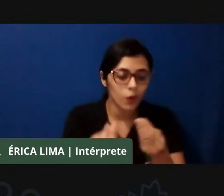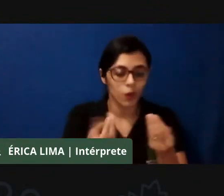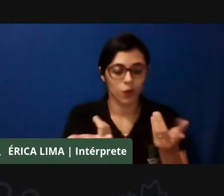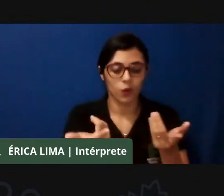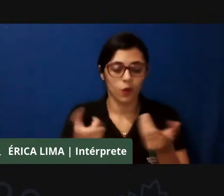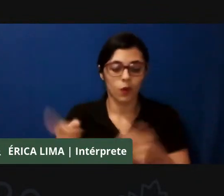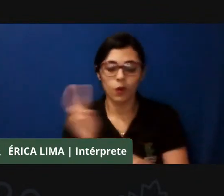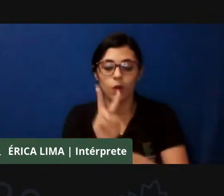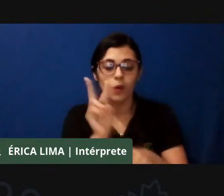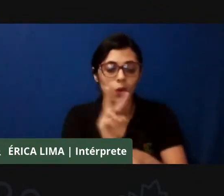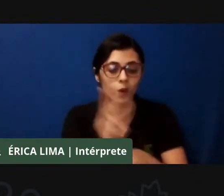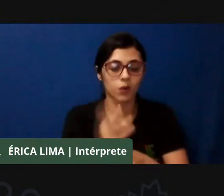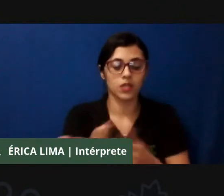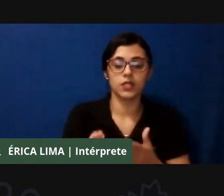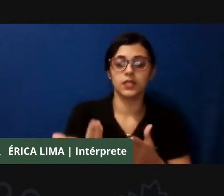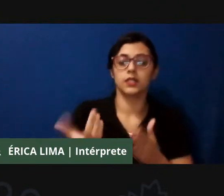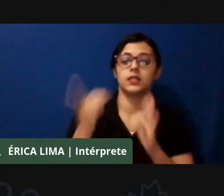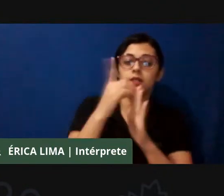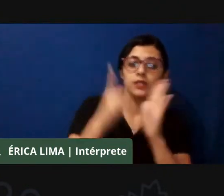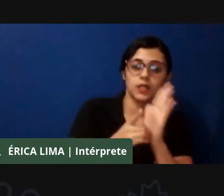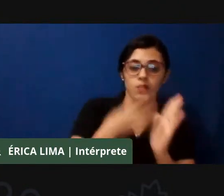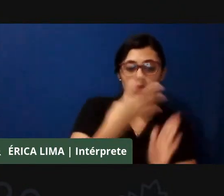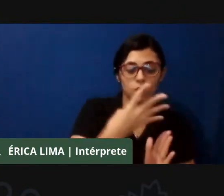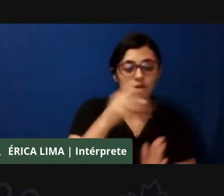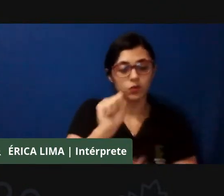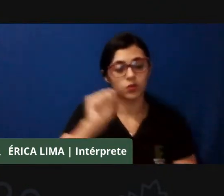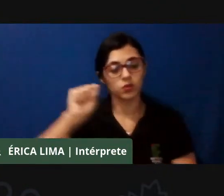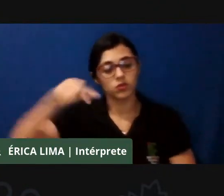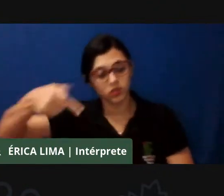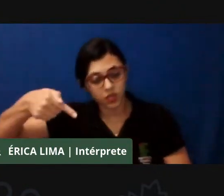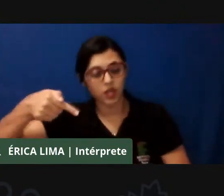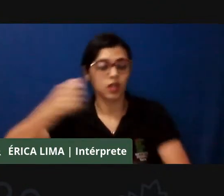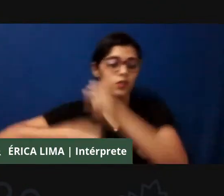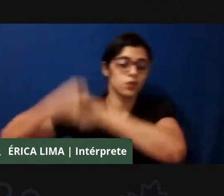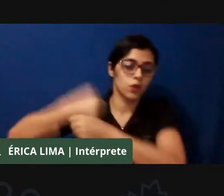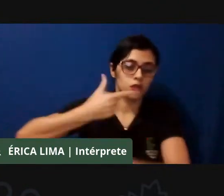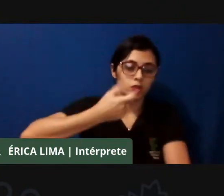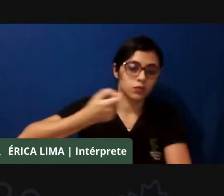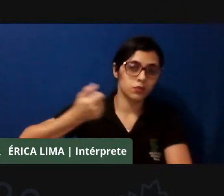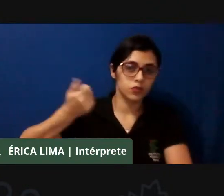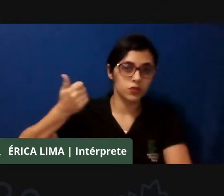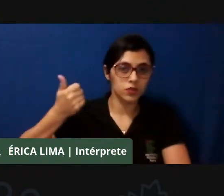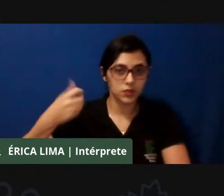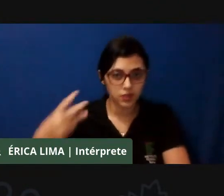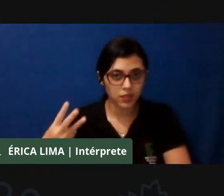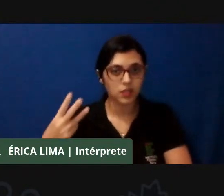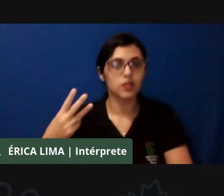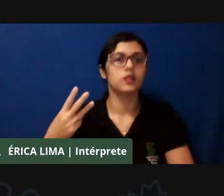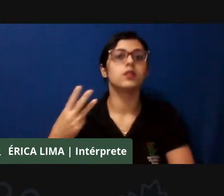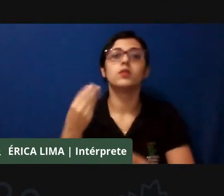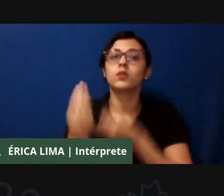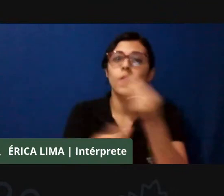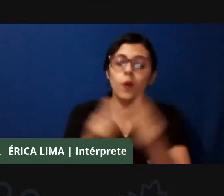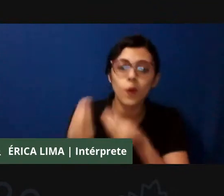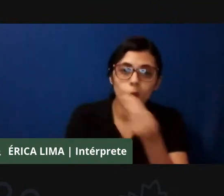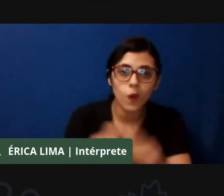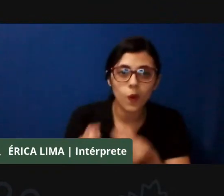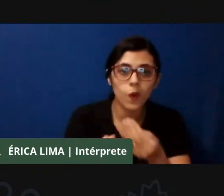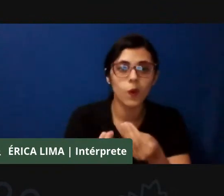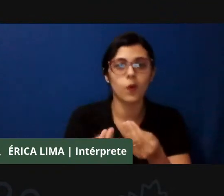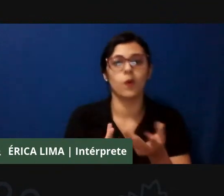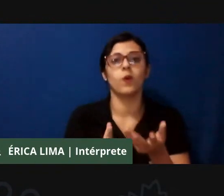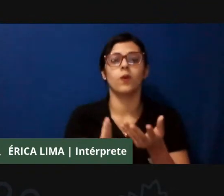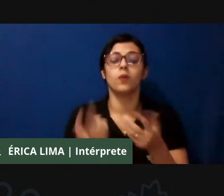por exemplo, o decreto 4887 de 2003, que foi uma luta à construção nossa e que tivemos o